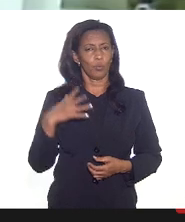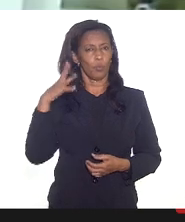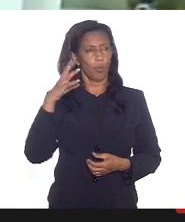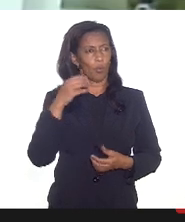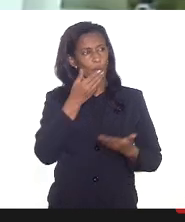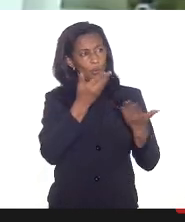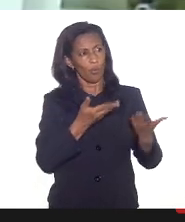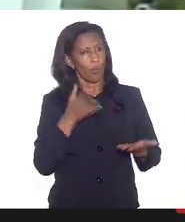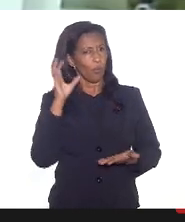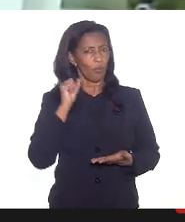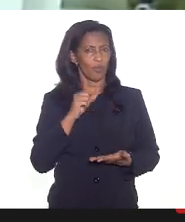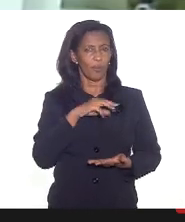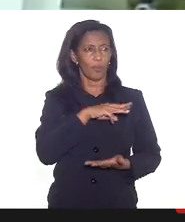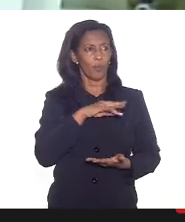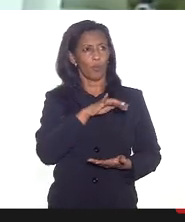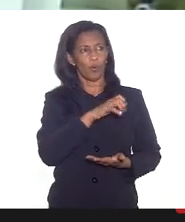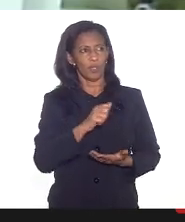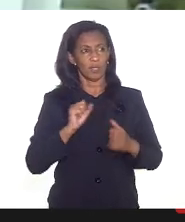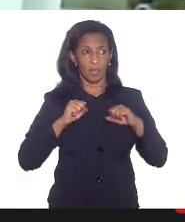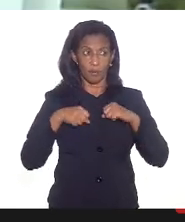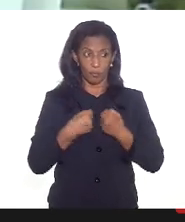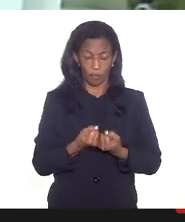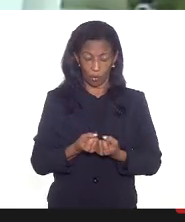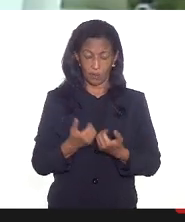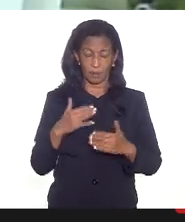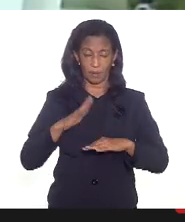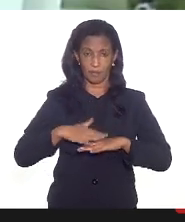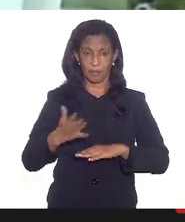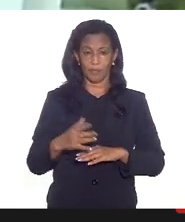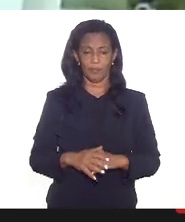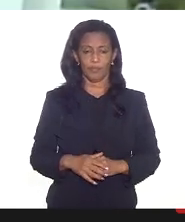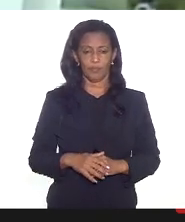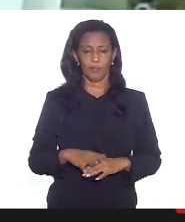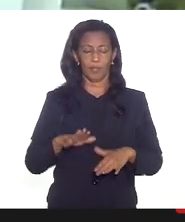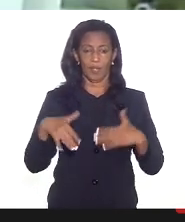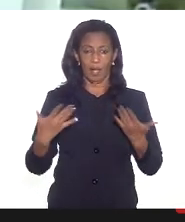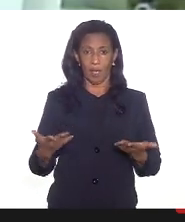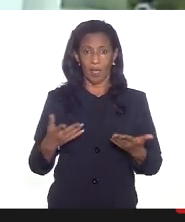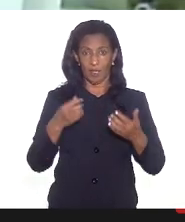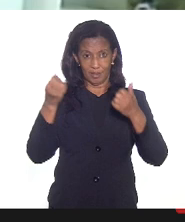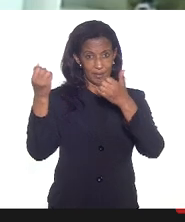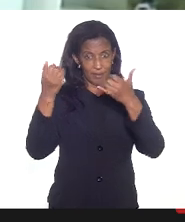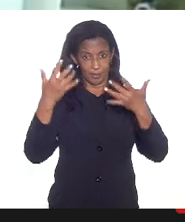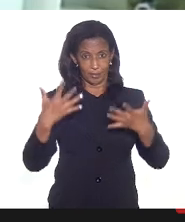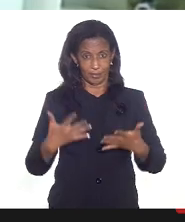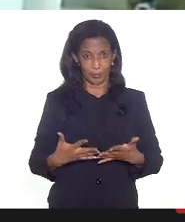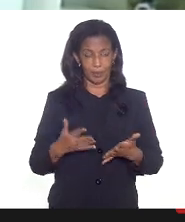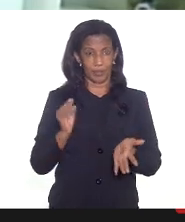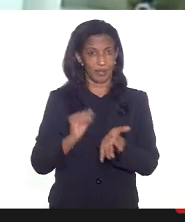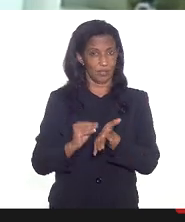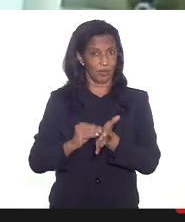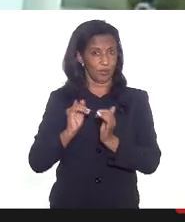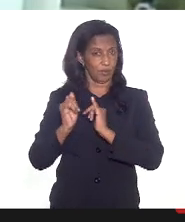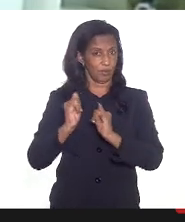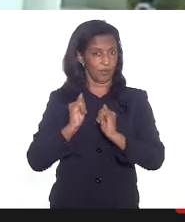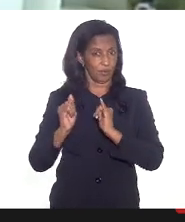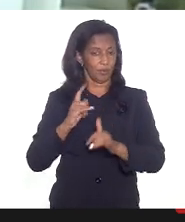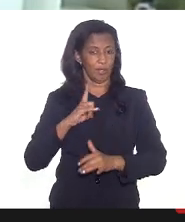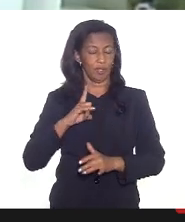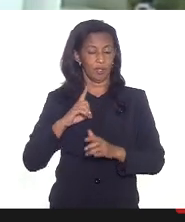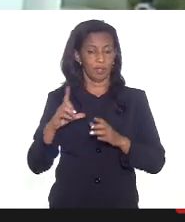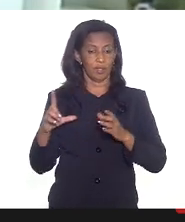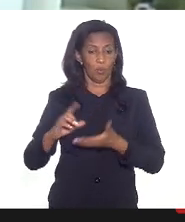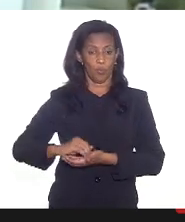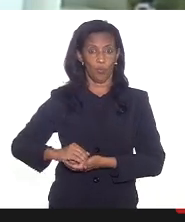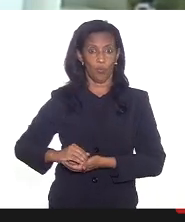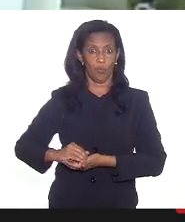Monique e o que eu quero dizer reforça ainda mais além dessas discrepâncias essas inconsistências a gente já tem um volume